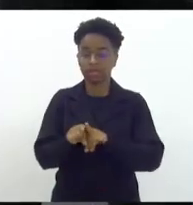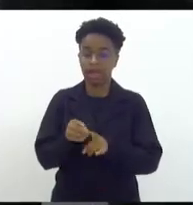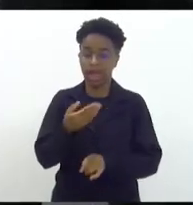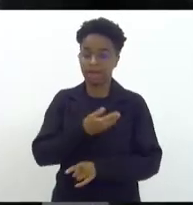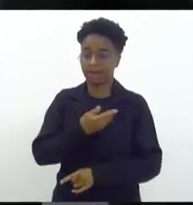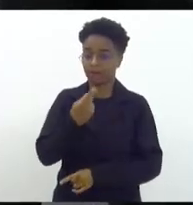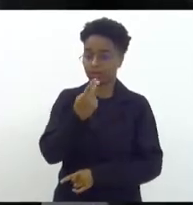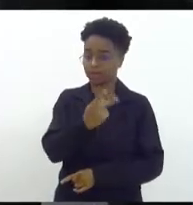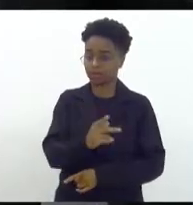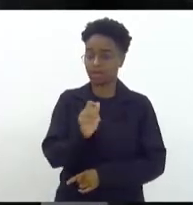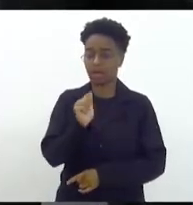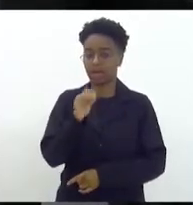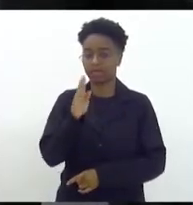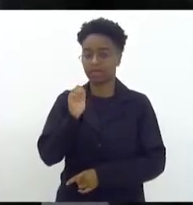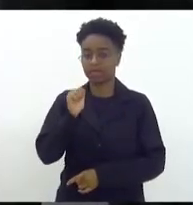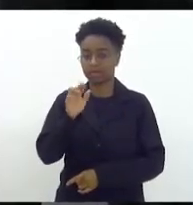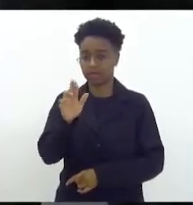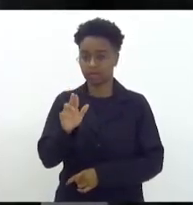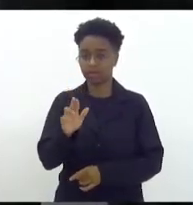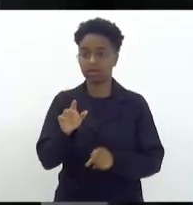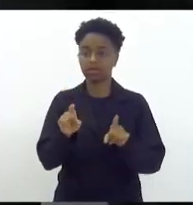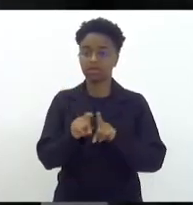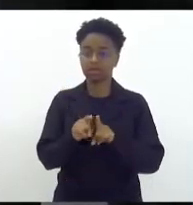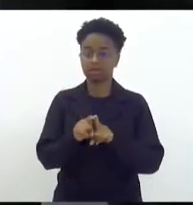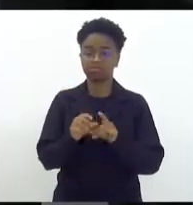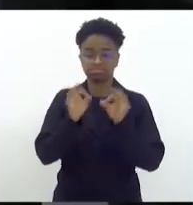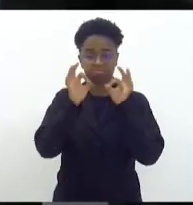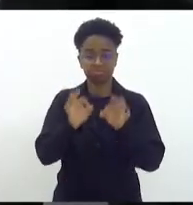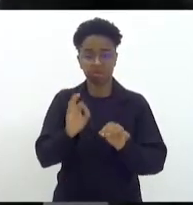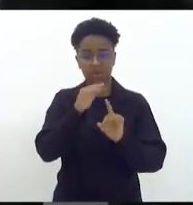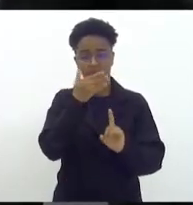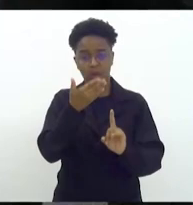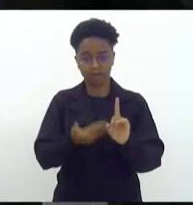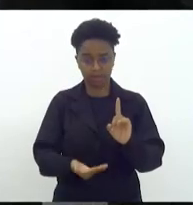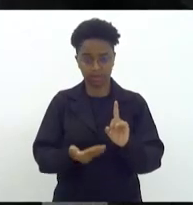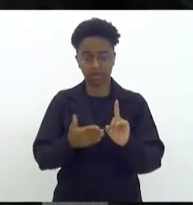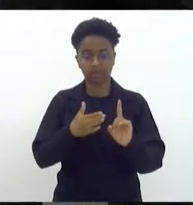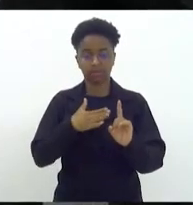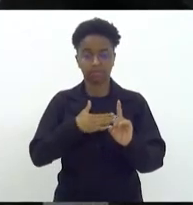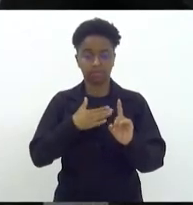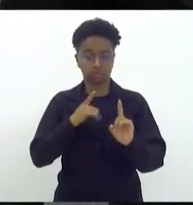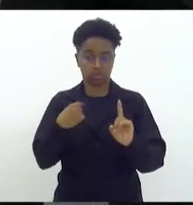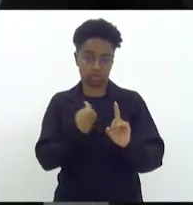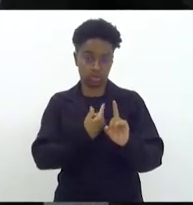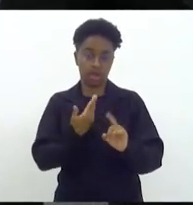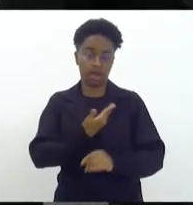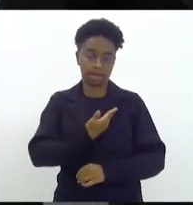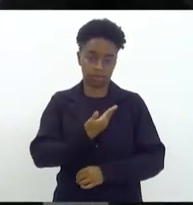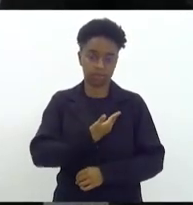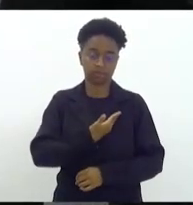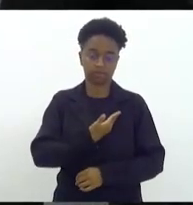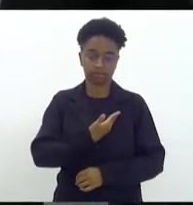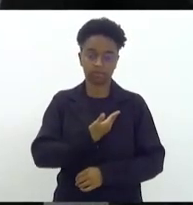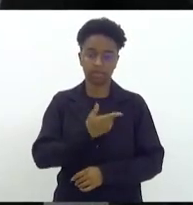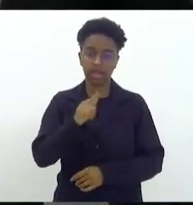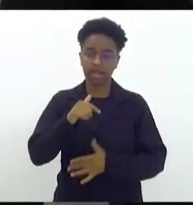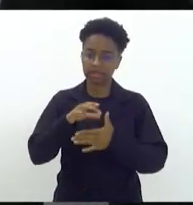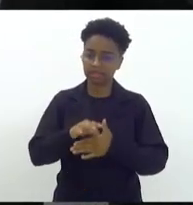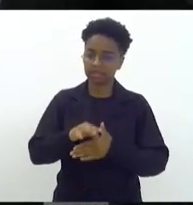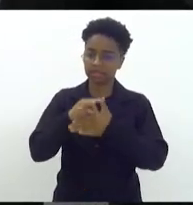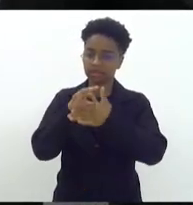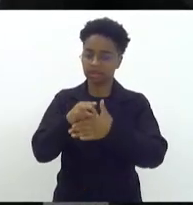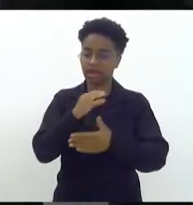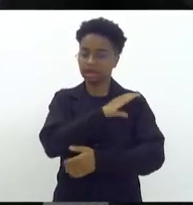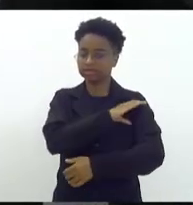bispo Abner e justa homenagem a um grande amigo nosso que é um líder da